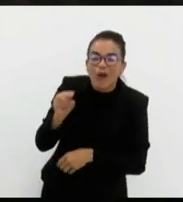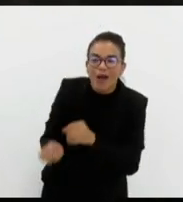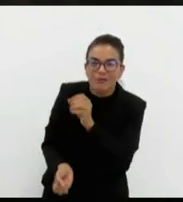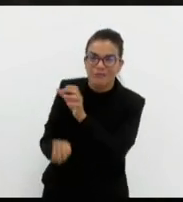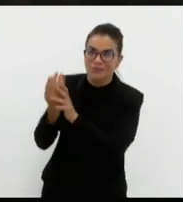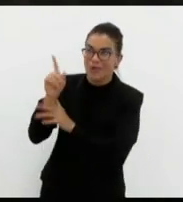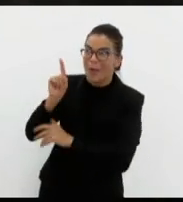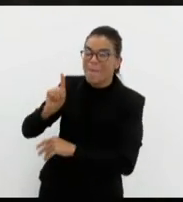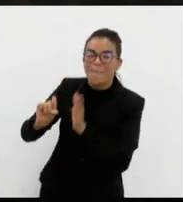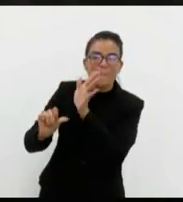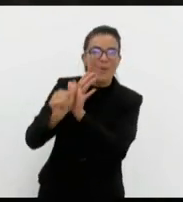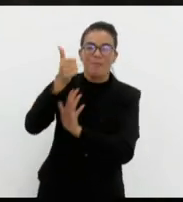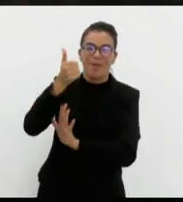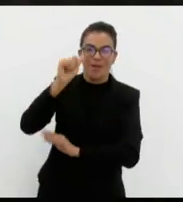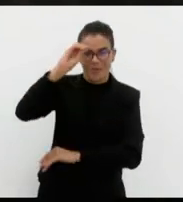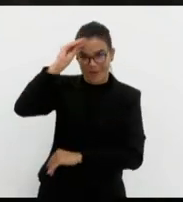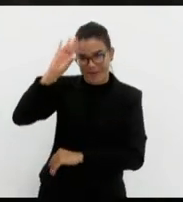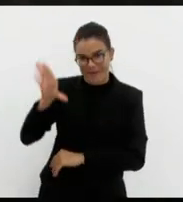Garanto.